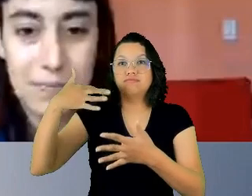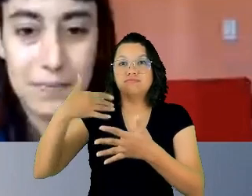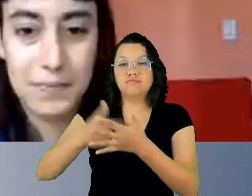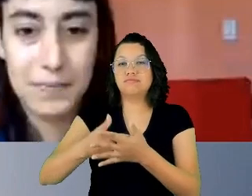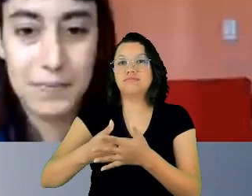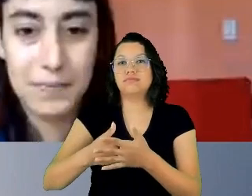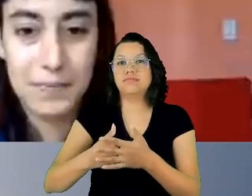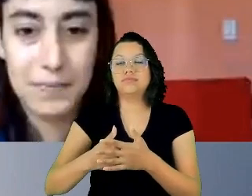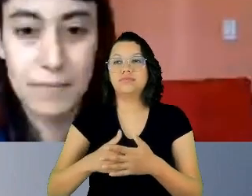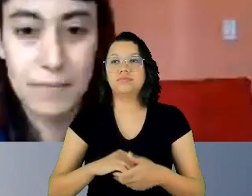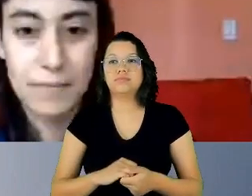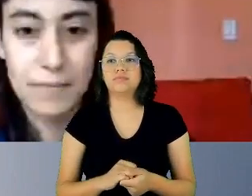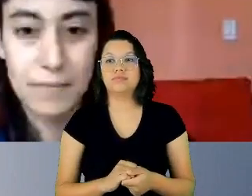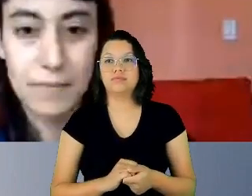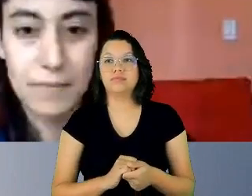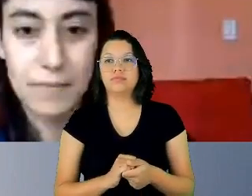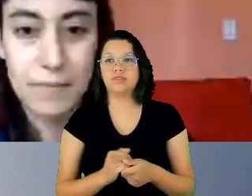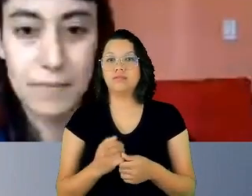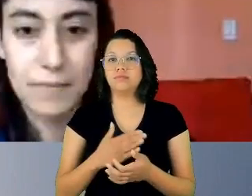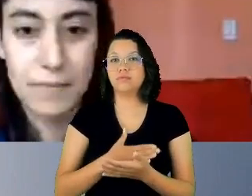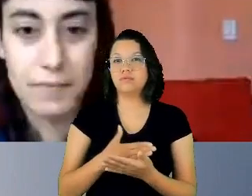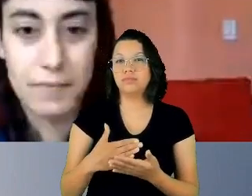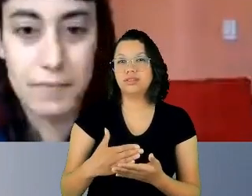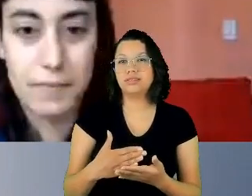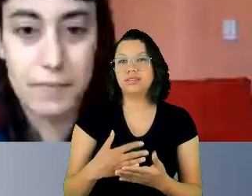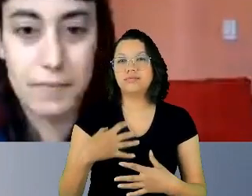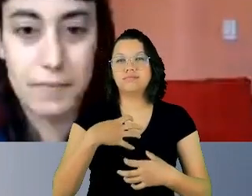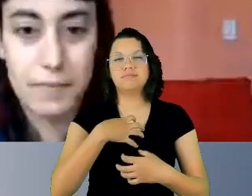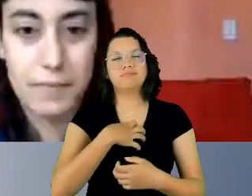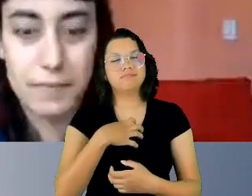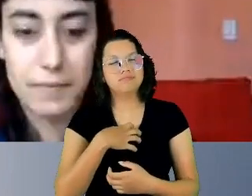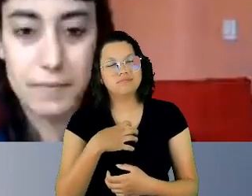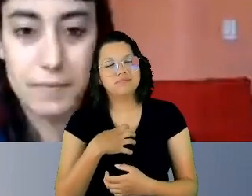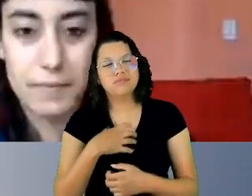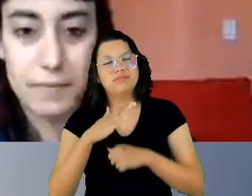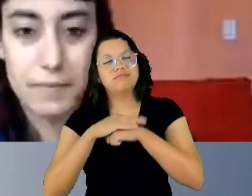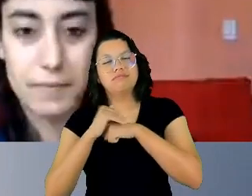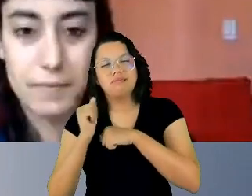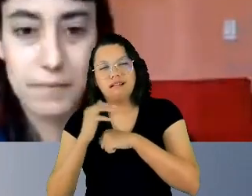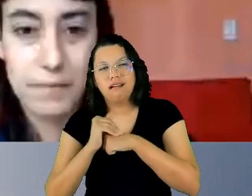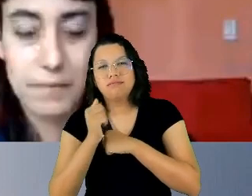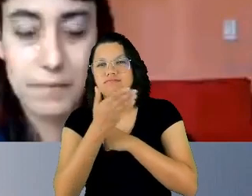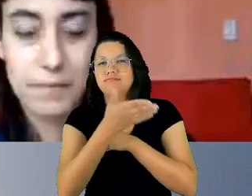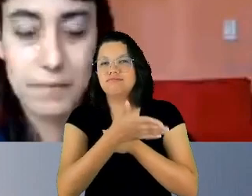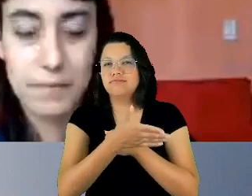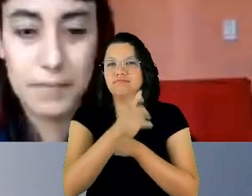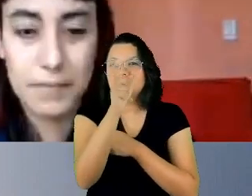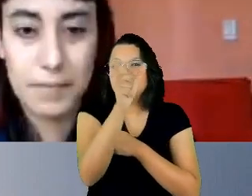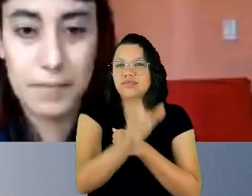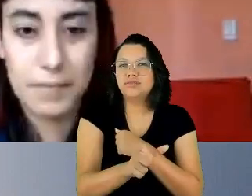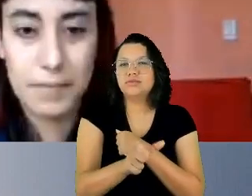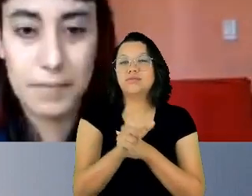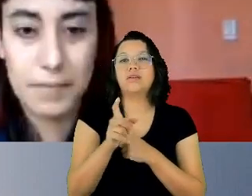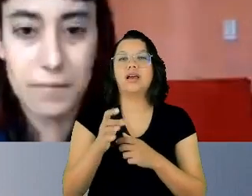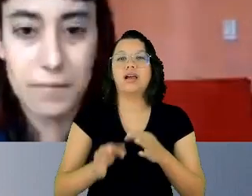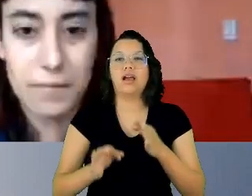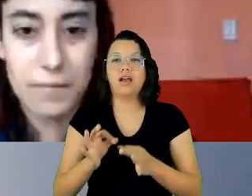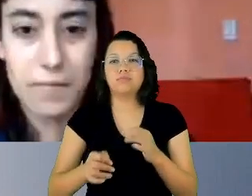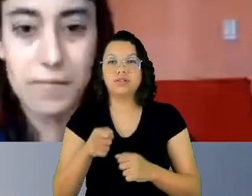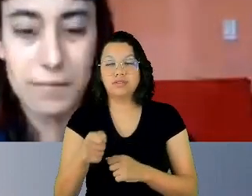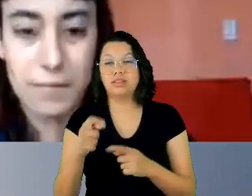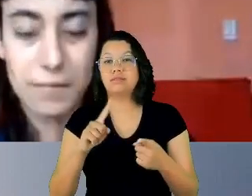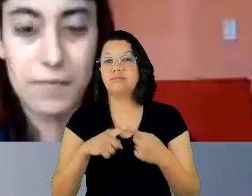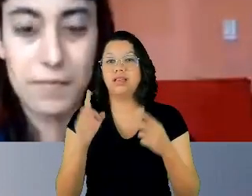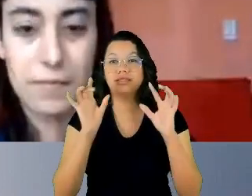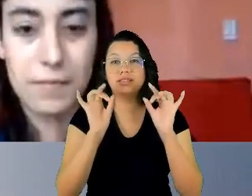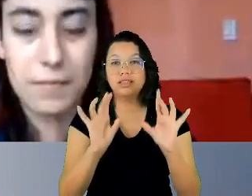muito grande, não só por sua pessoa como magistrada, mas especialmente pela figura humana que ela é.